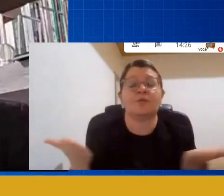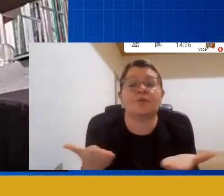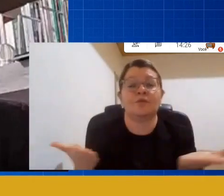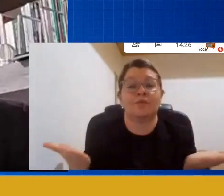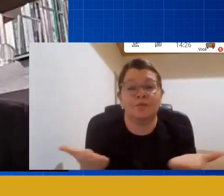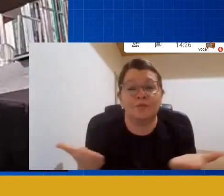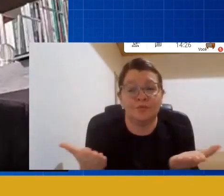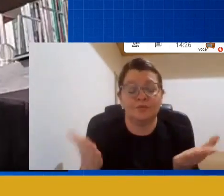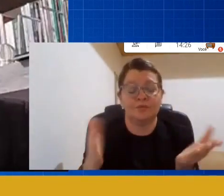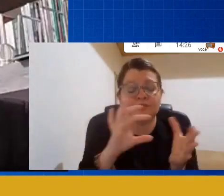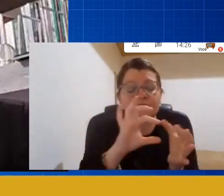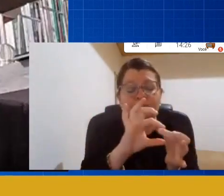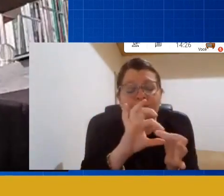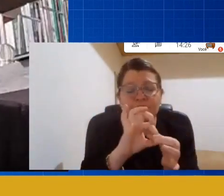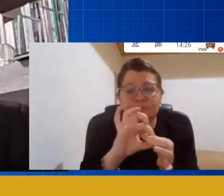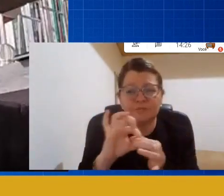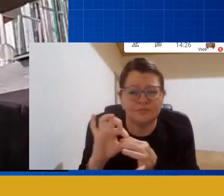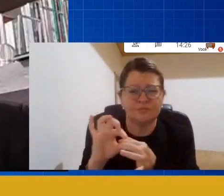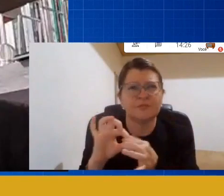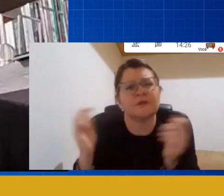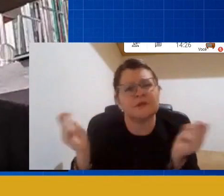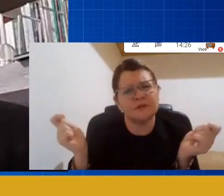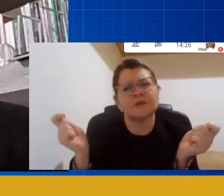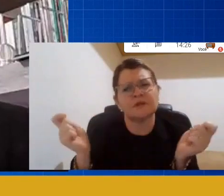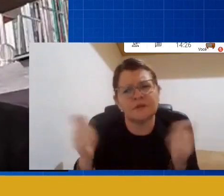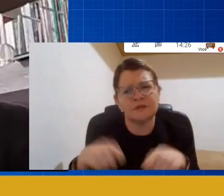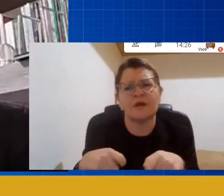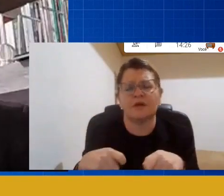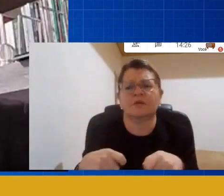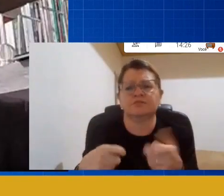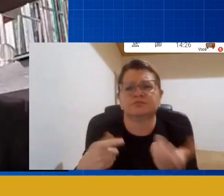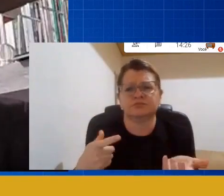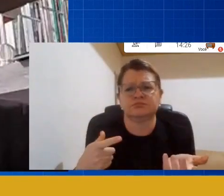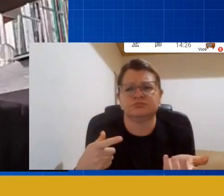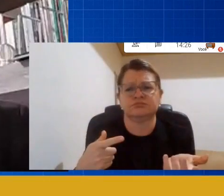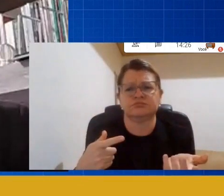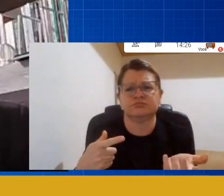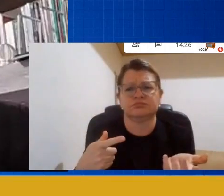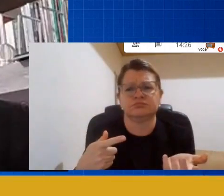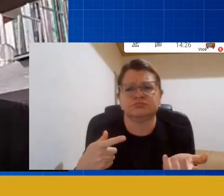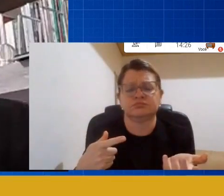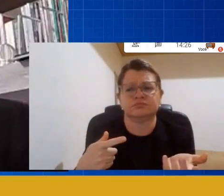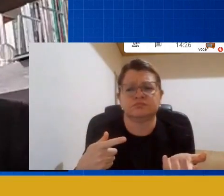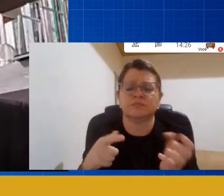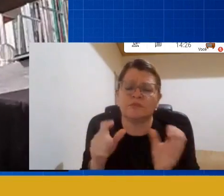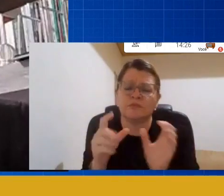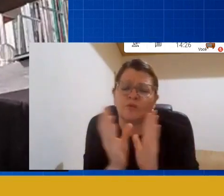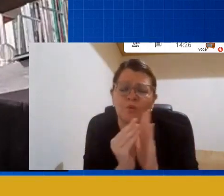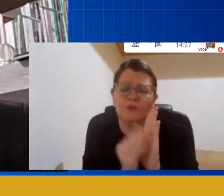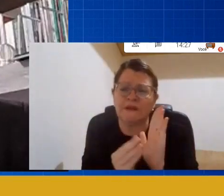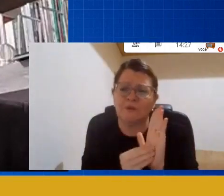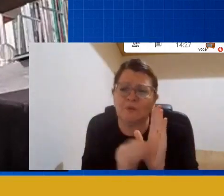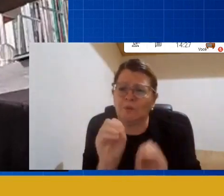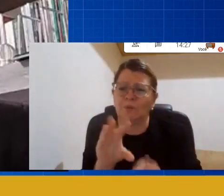permite trabalhar questões que, a princípio, não são conteúdos, mas fazem parte do